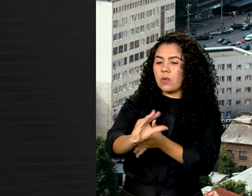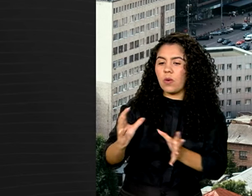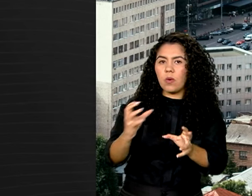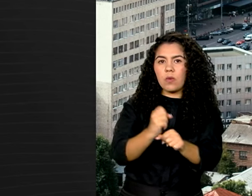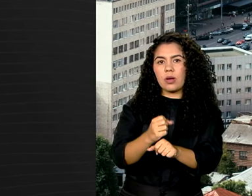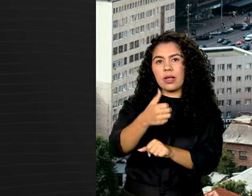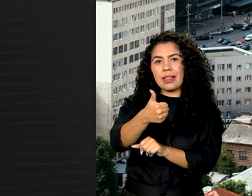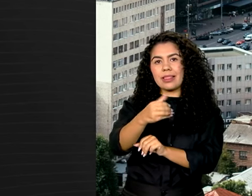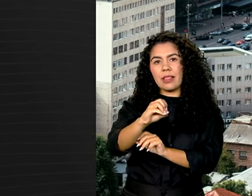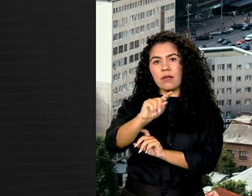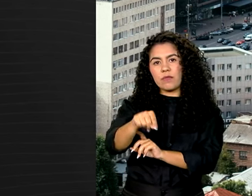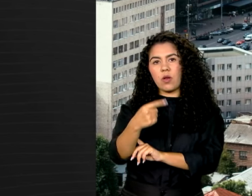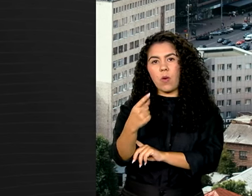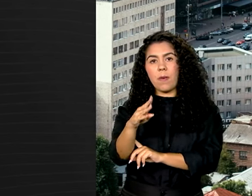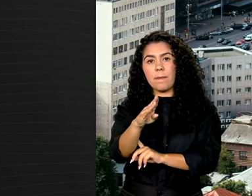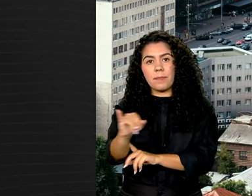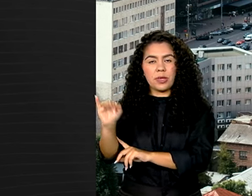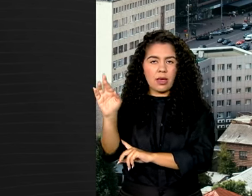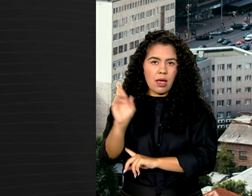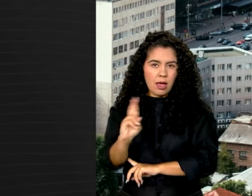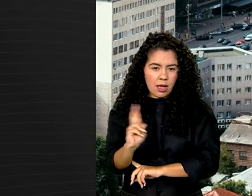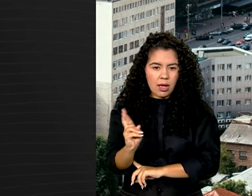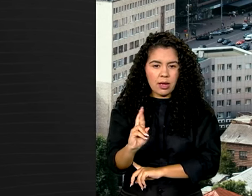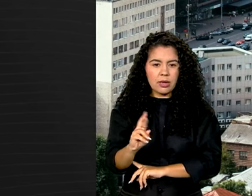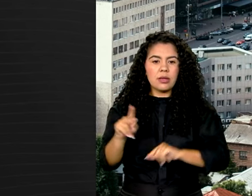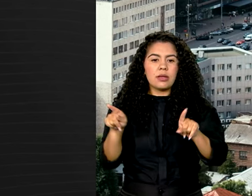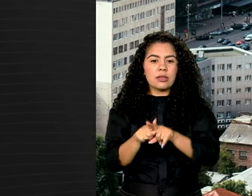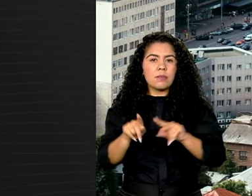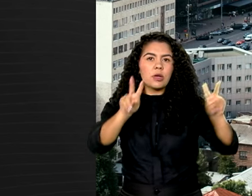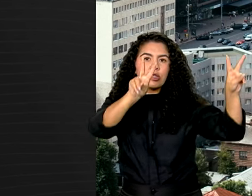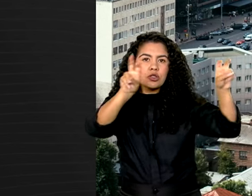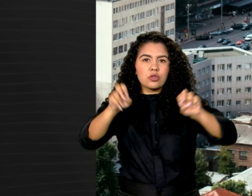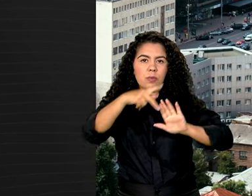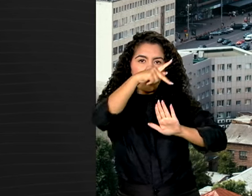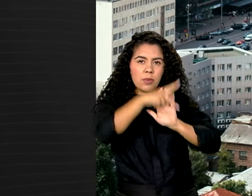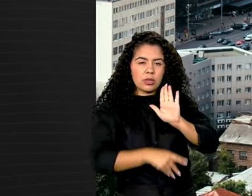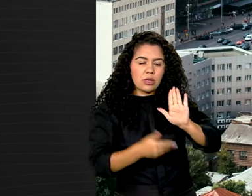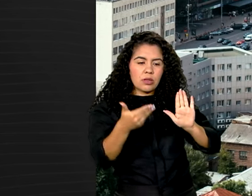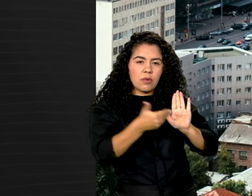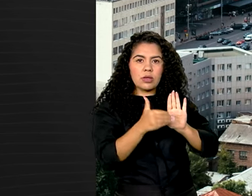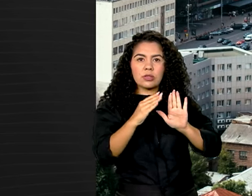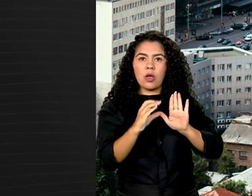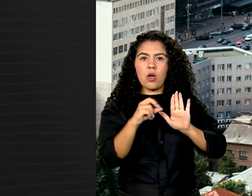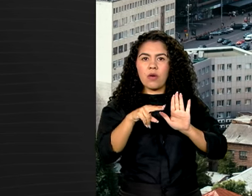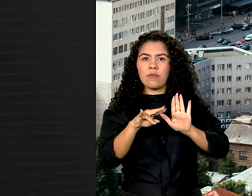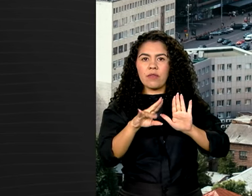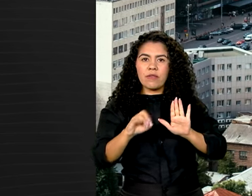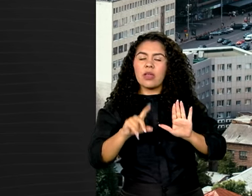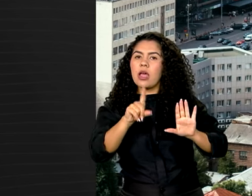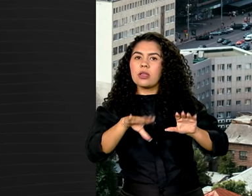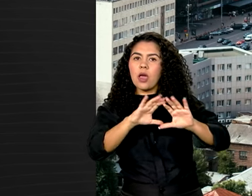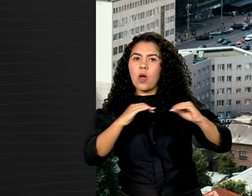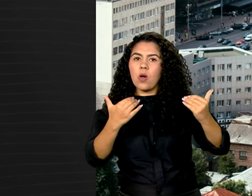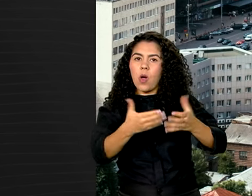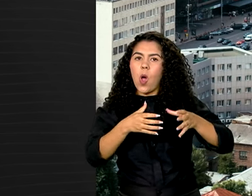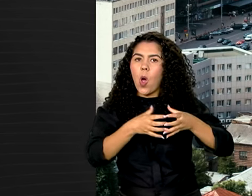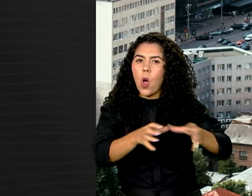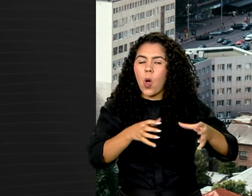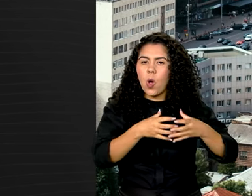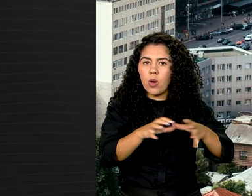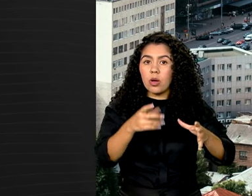,1 bilhões de reais. O Convive, Centro Comunitário pela Vida, vai receber